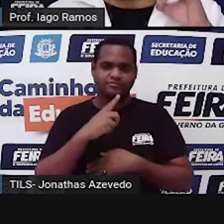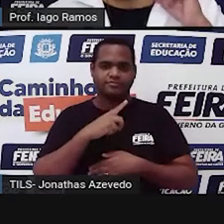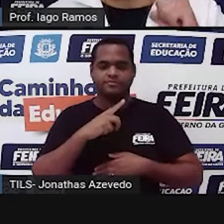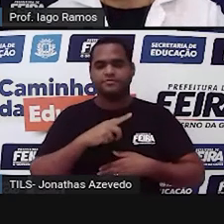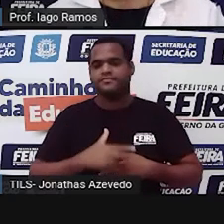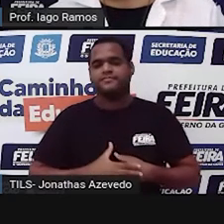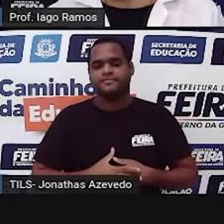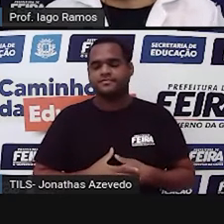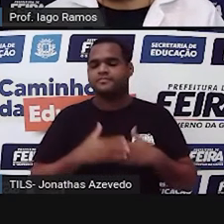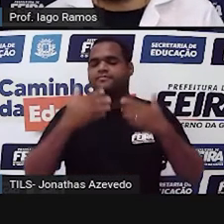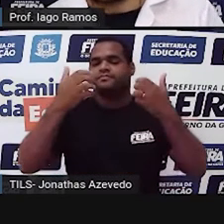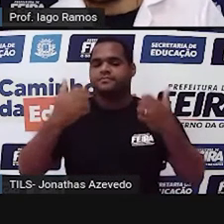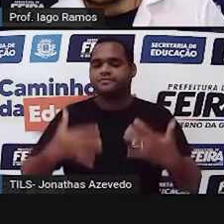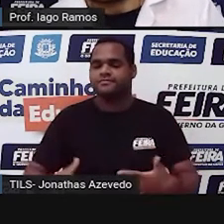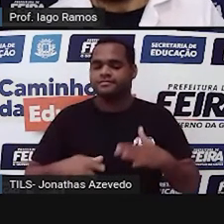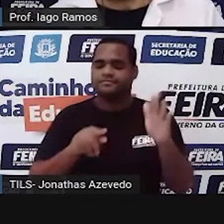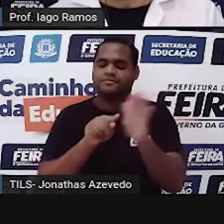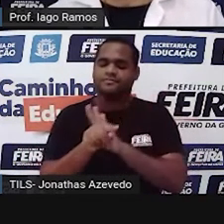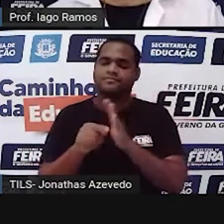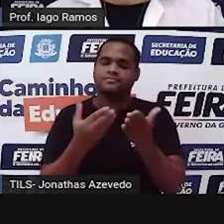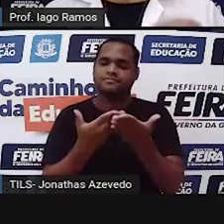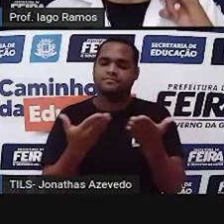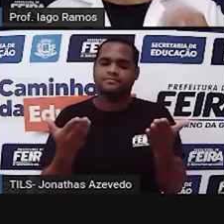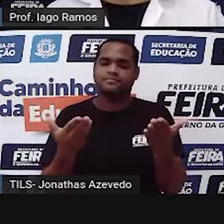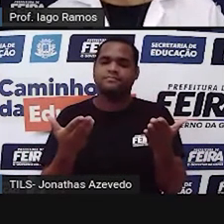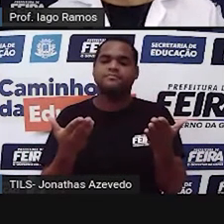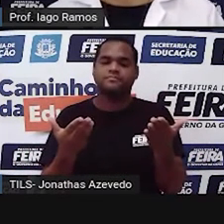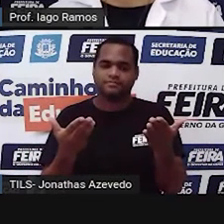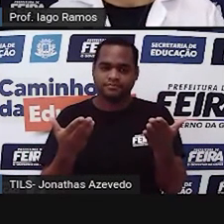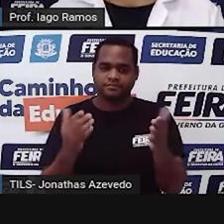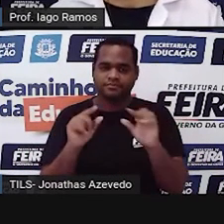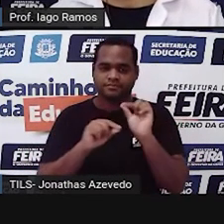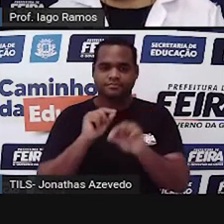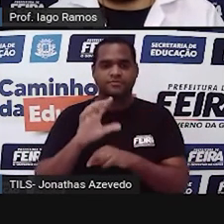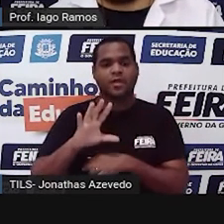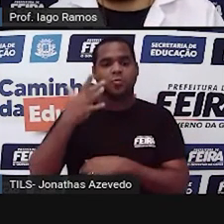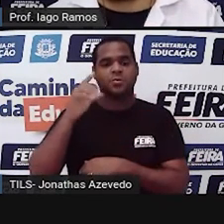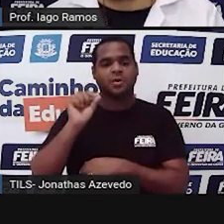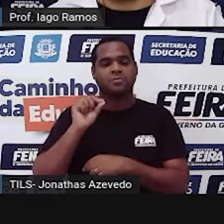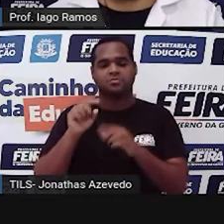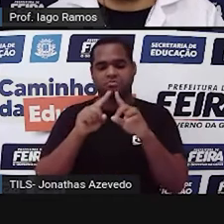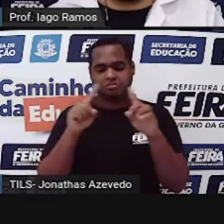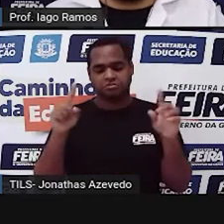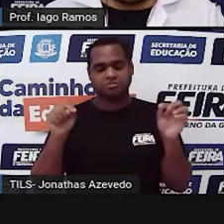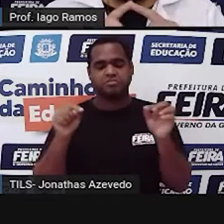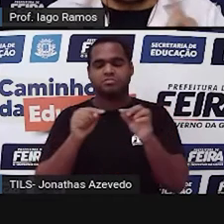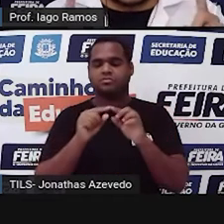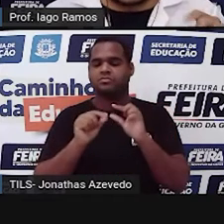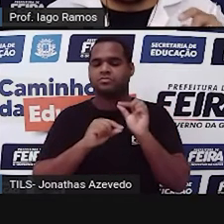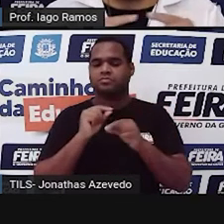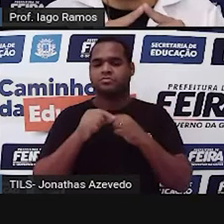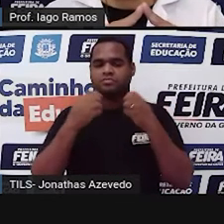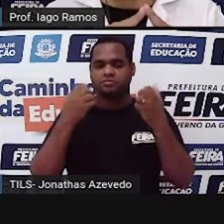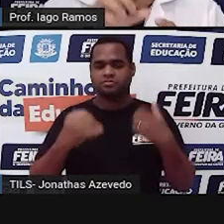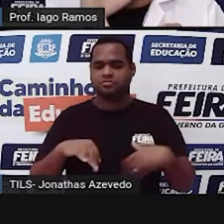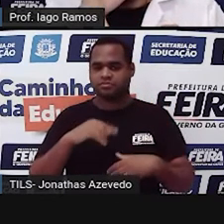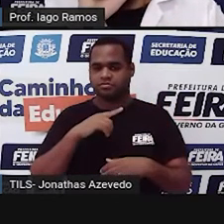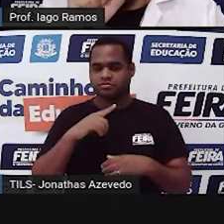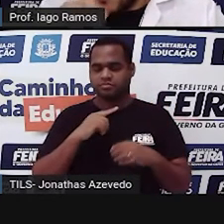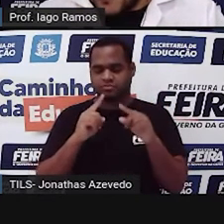Só que eu tenho uma pergunta. O que é que aconteceu com o retângulo? A gente fez o retângulo,